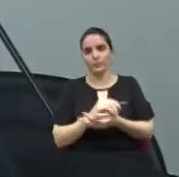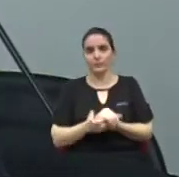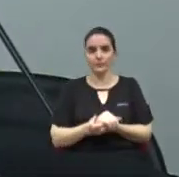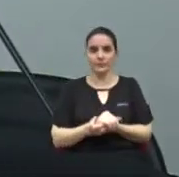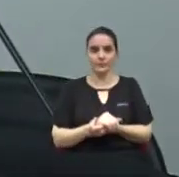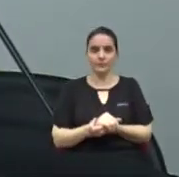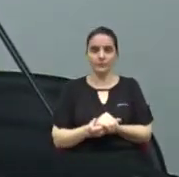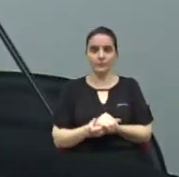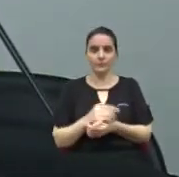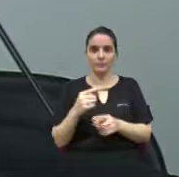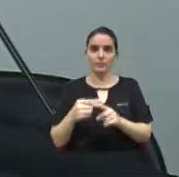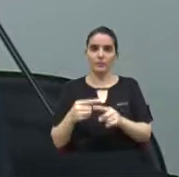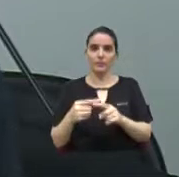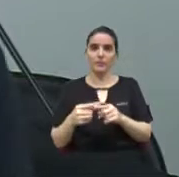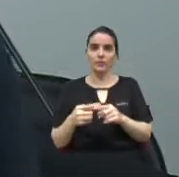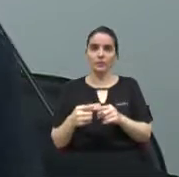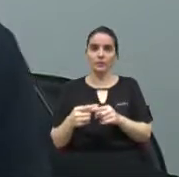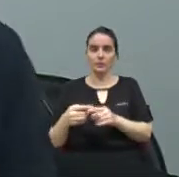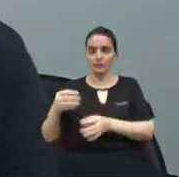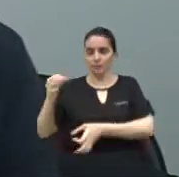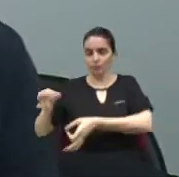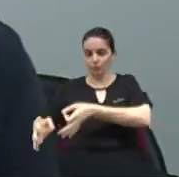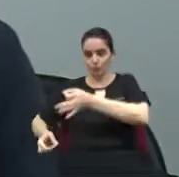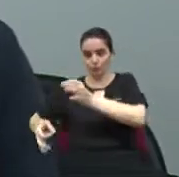justiça, para que